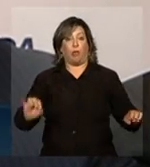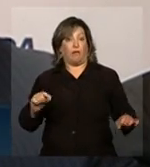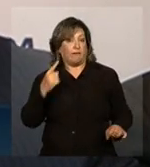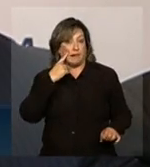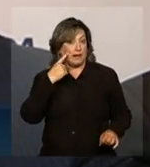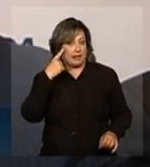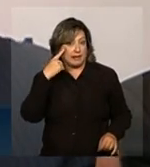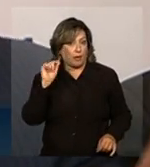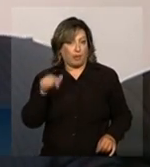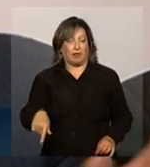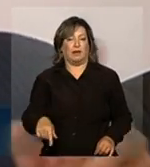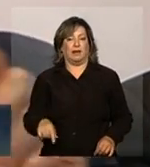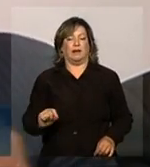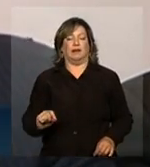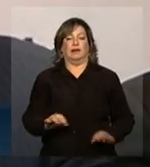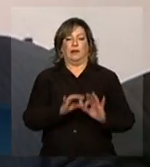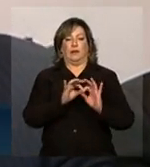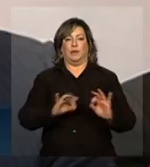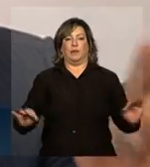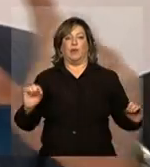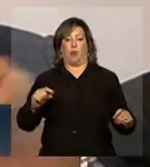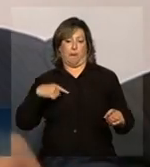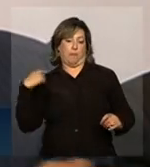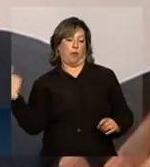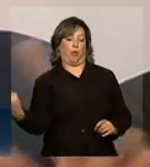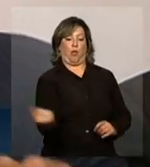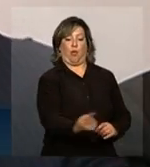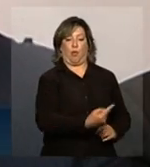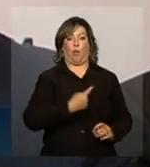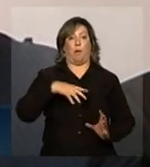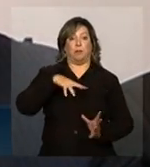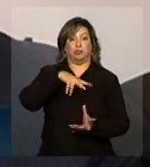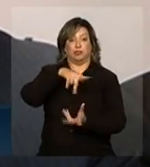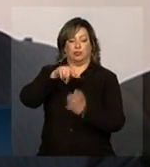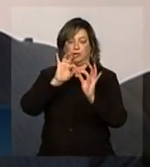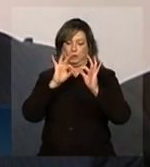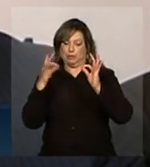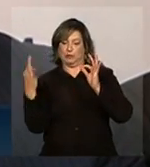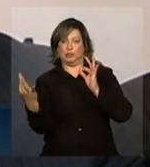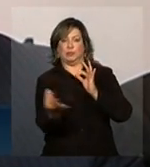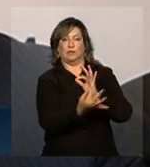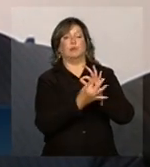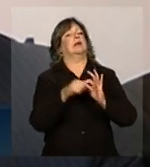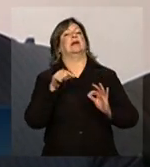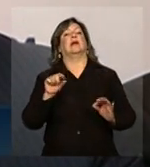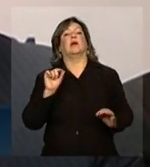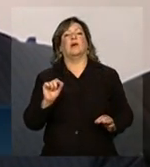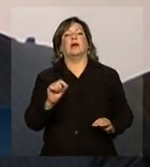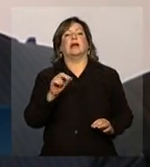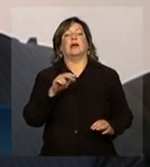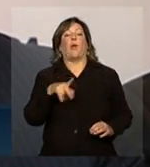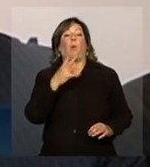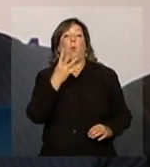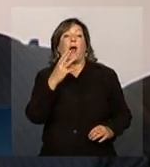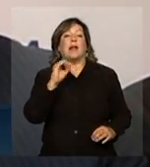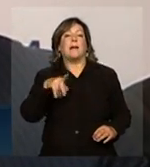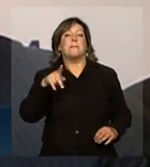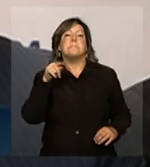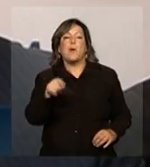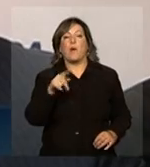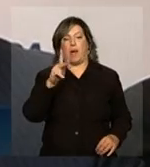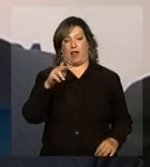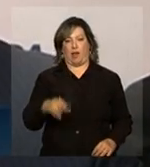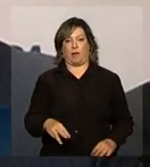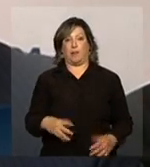que é isso, o perímetro do globo terrestre na linha do Equador representa 40 mil quilômetros. Então, nós estamos